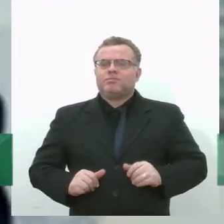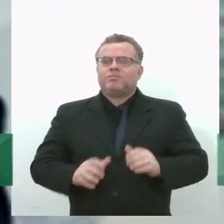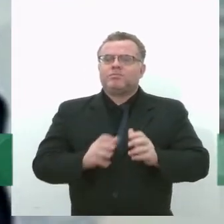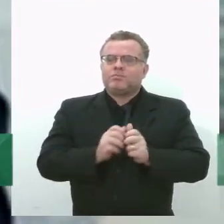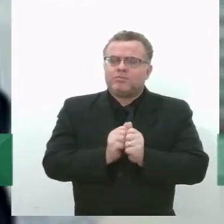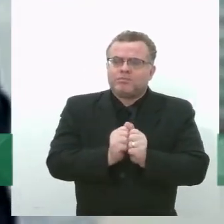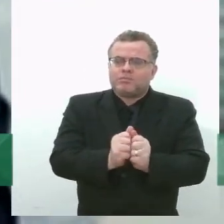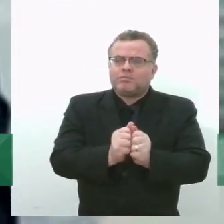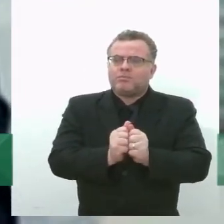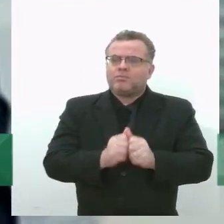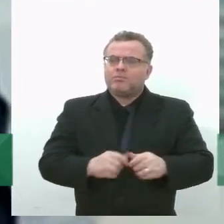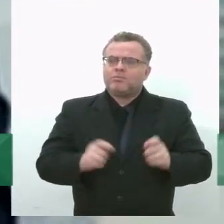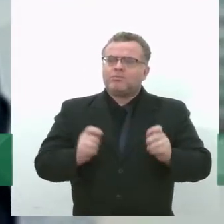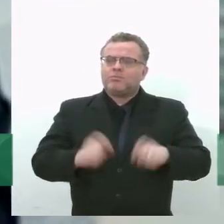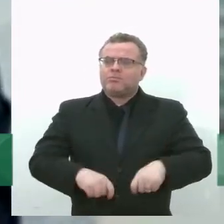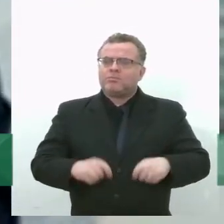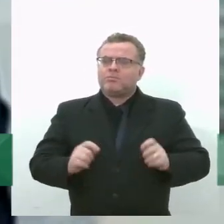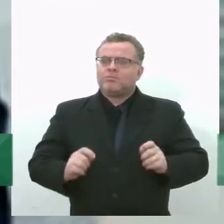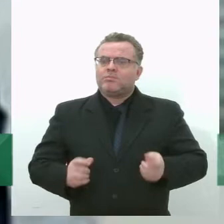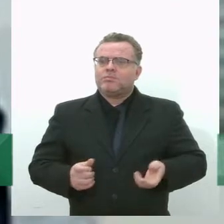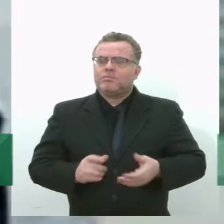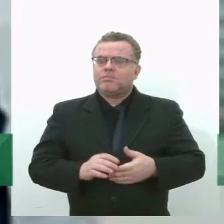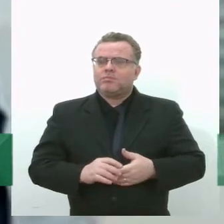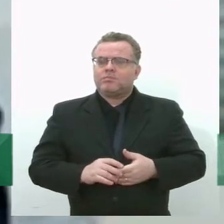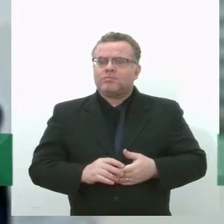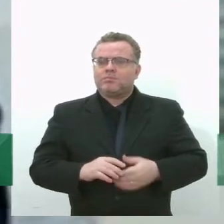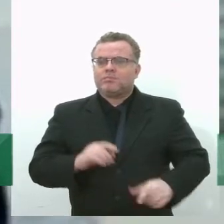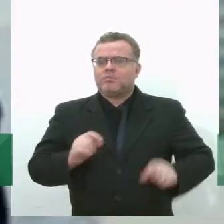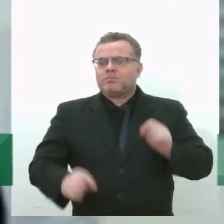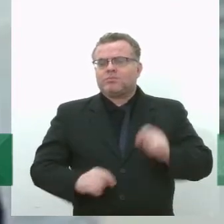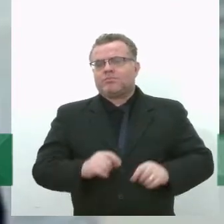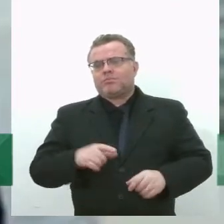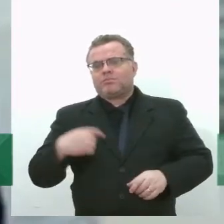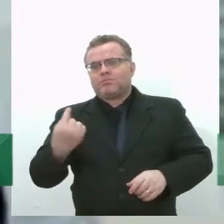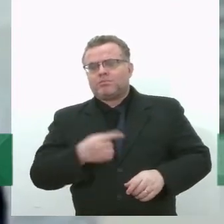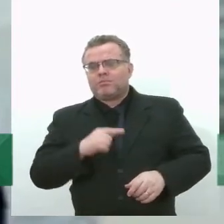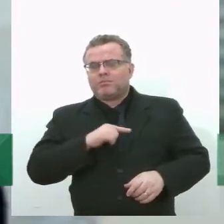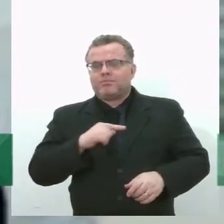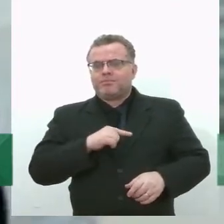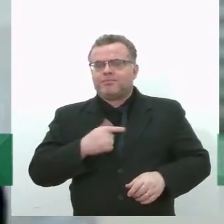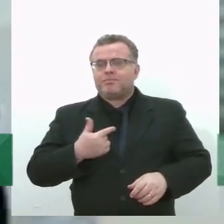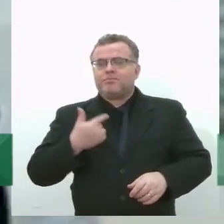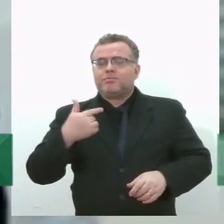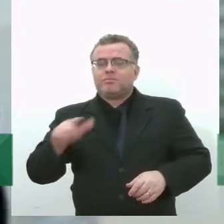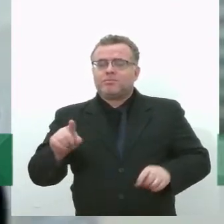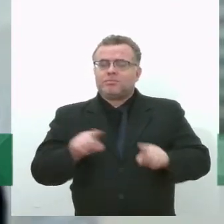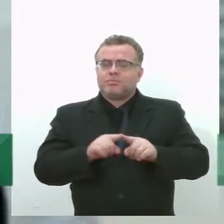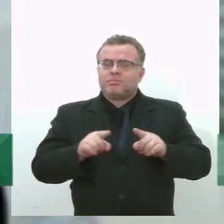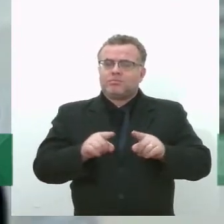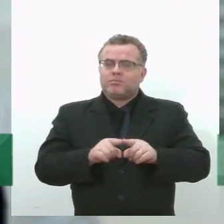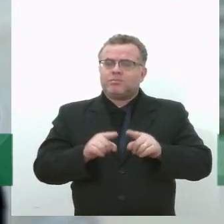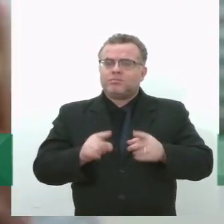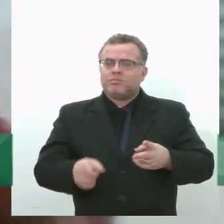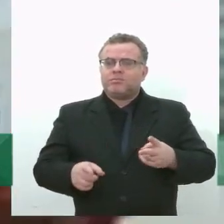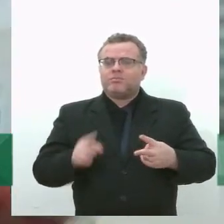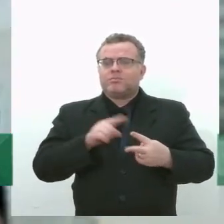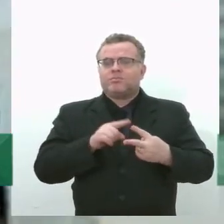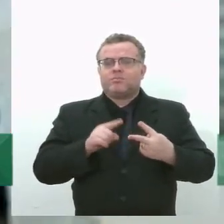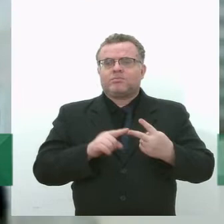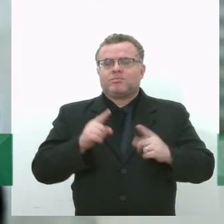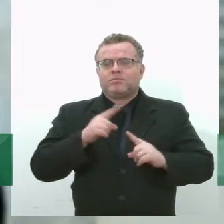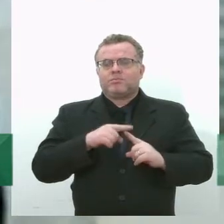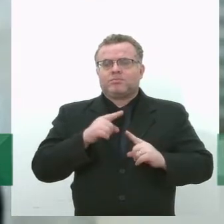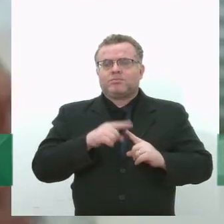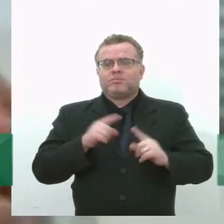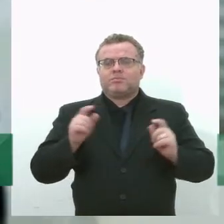drenagens horizontais. E assim como a gente tem as drenagens verticais, que é por onde saem os gases,